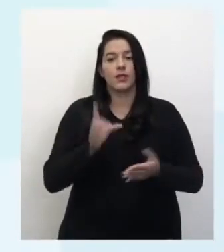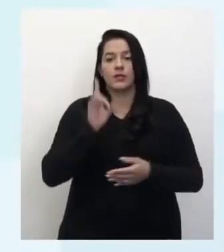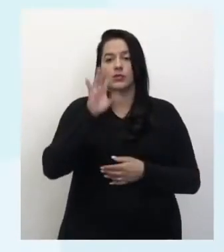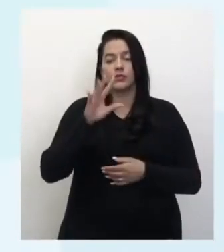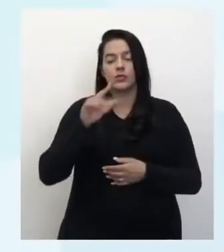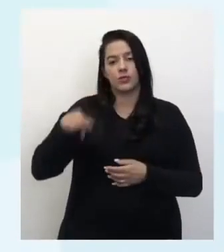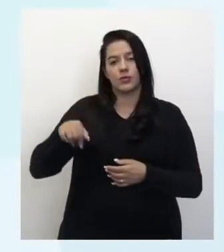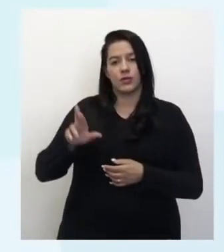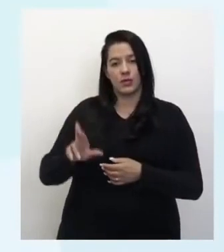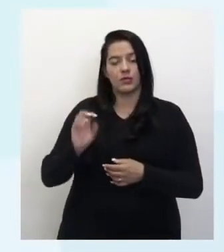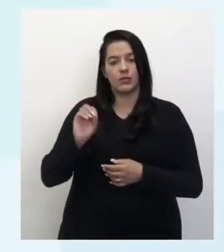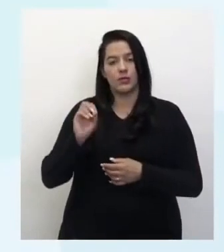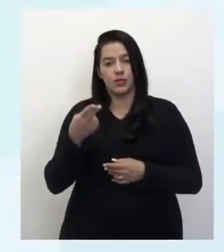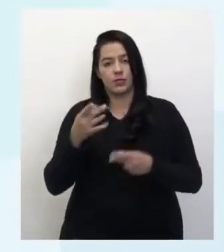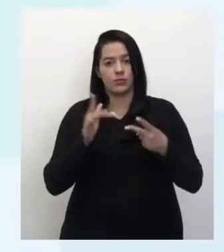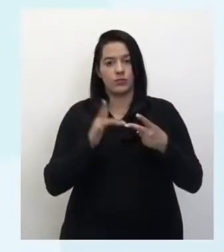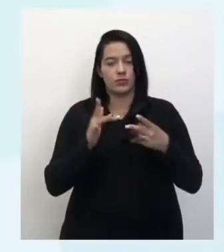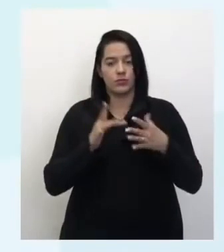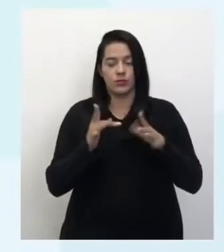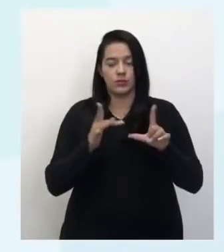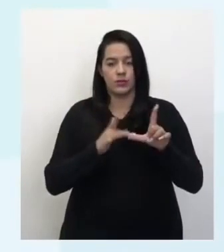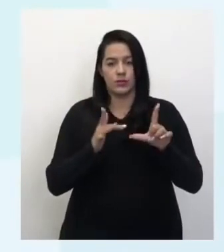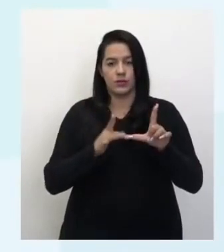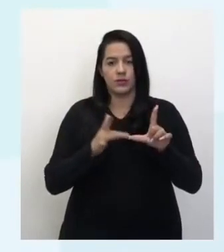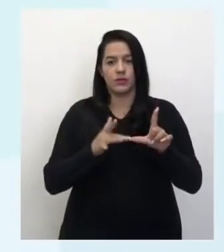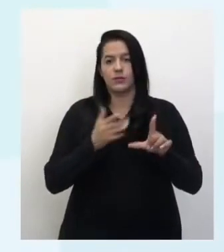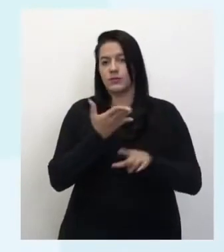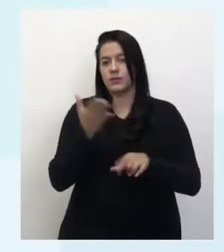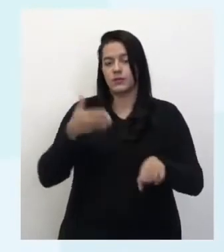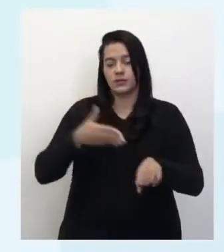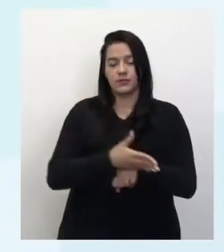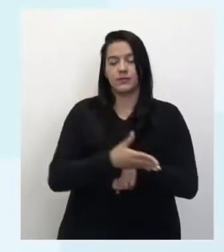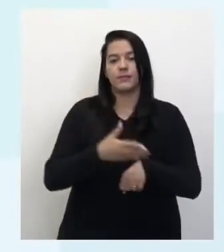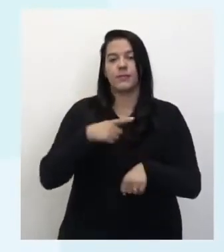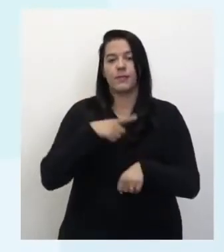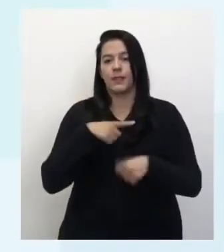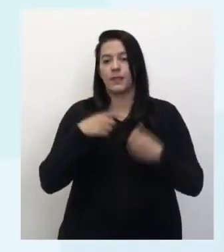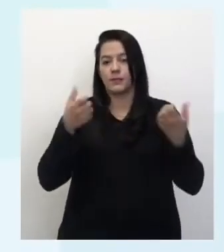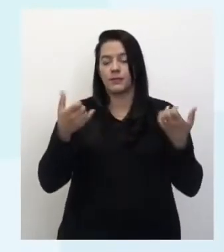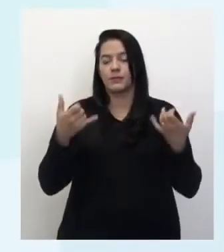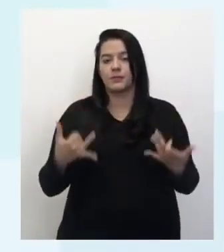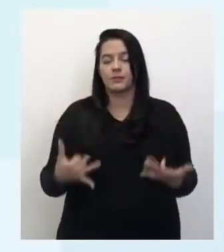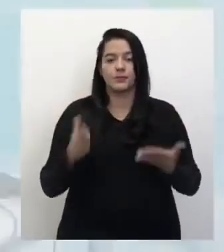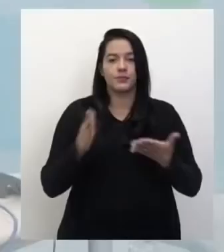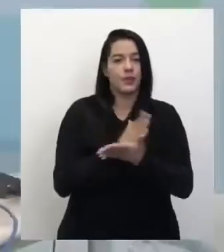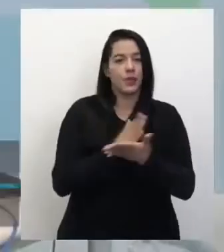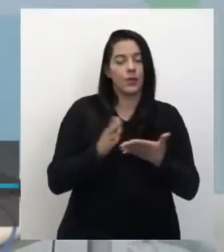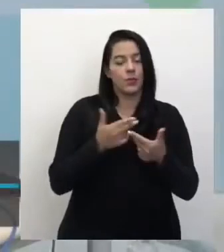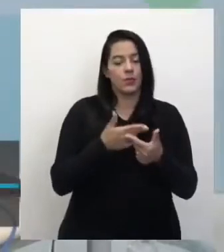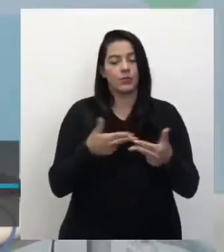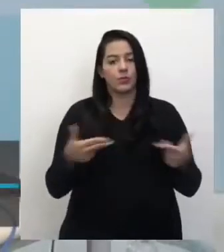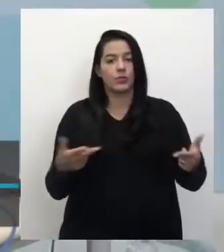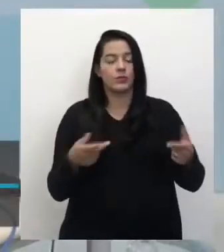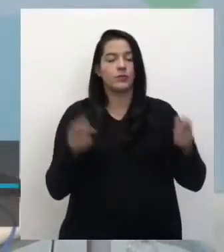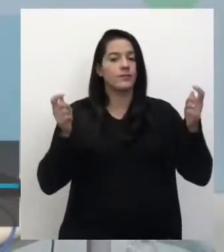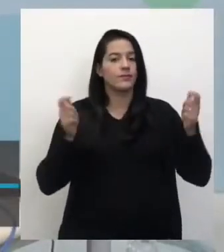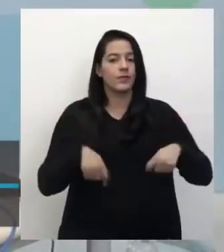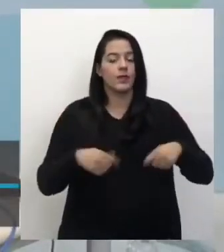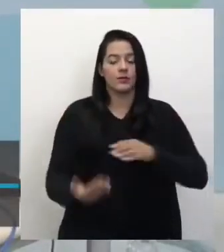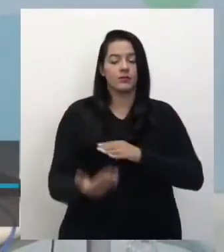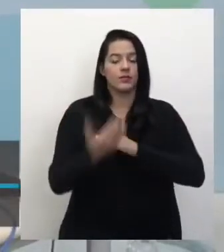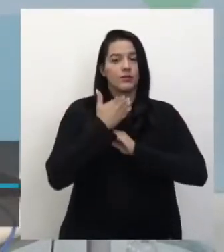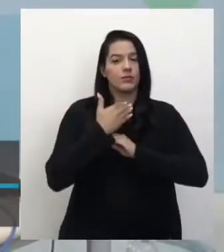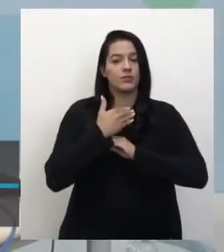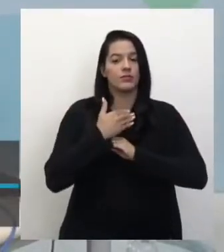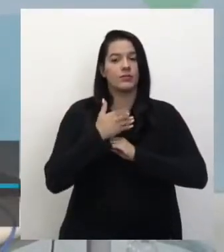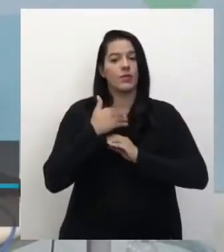carry code, pelo link, e falar o que você achou aí, deixar suas impressões, algumas coisas que de repente podem nos ajudar aí